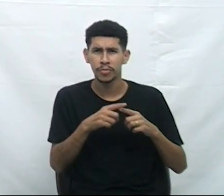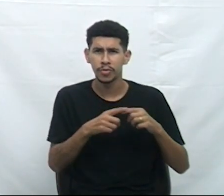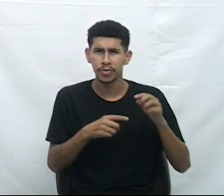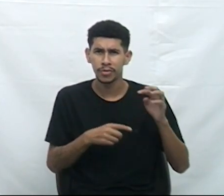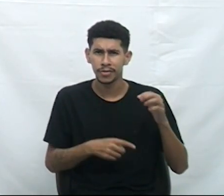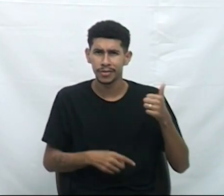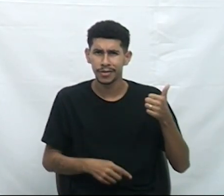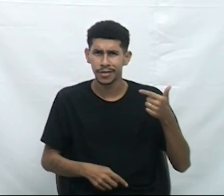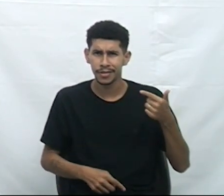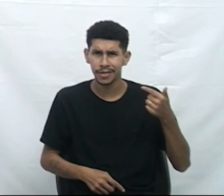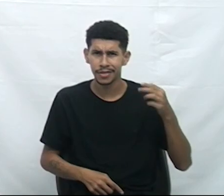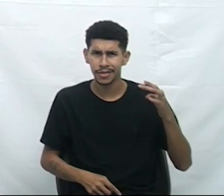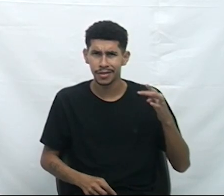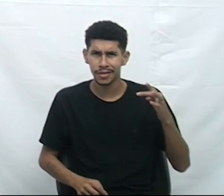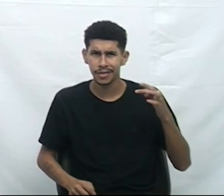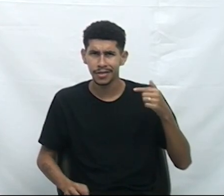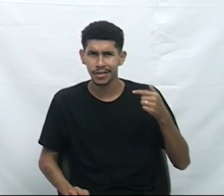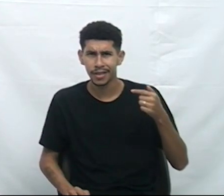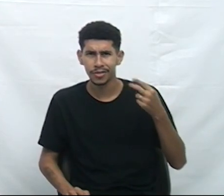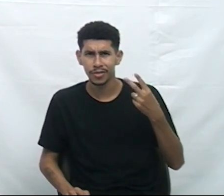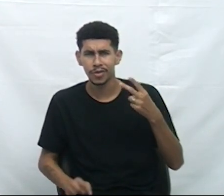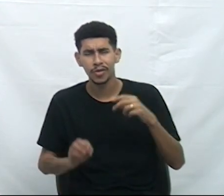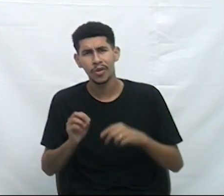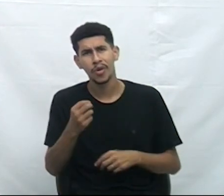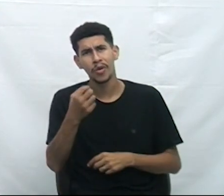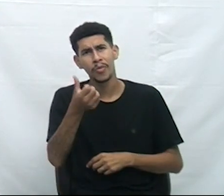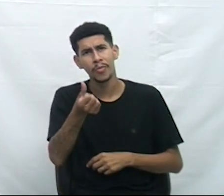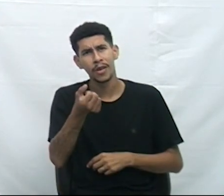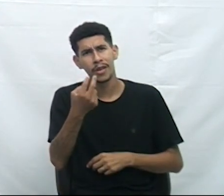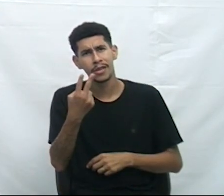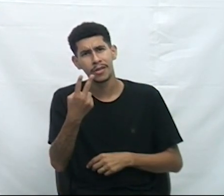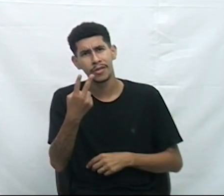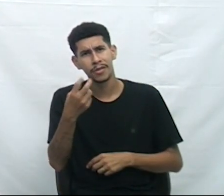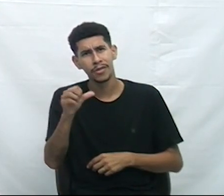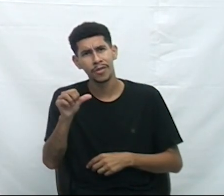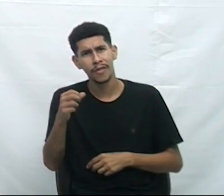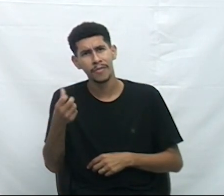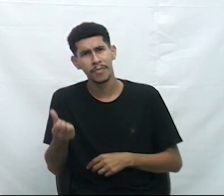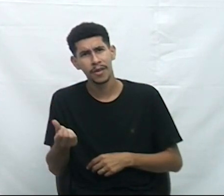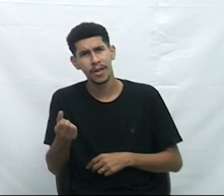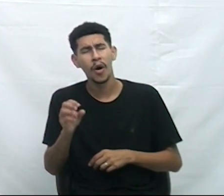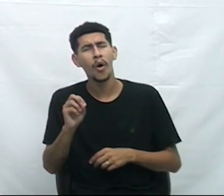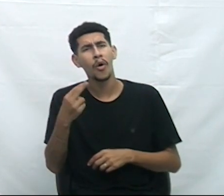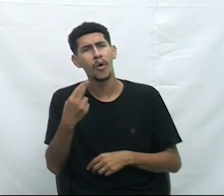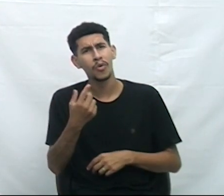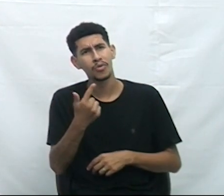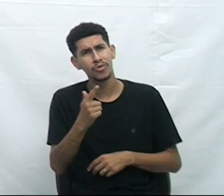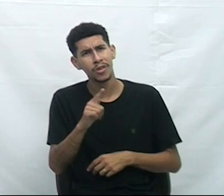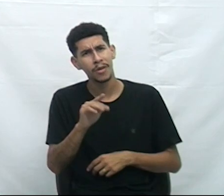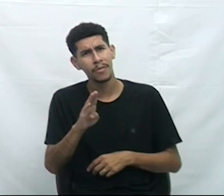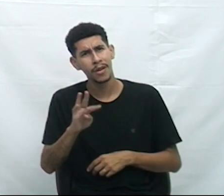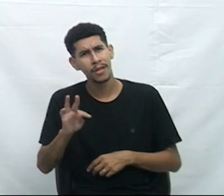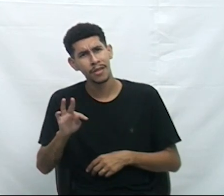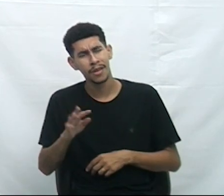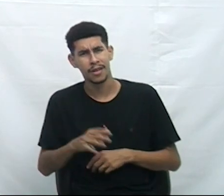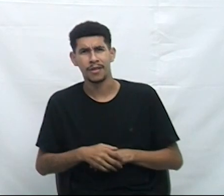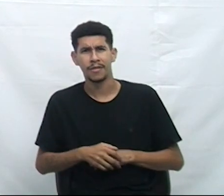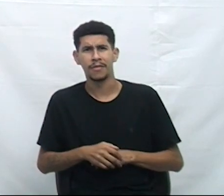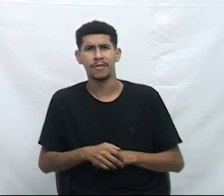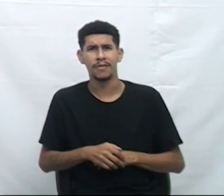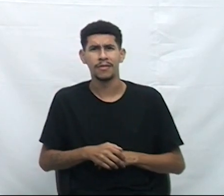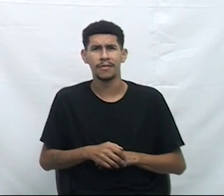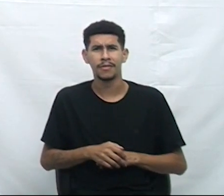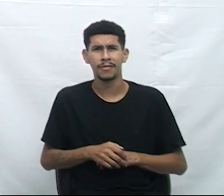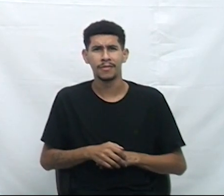IEC62196 ou GBT20234? Xademo, que se chama.